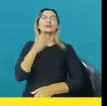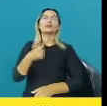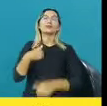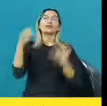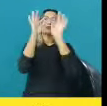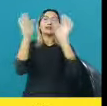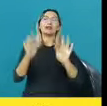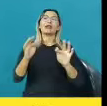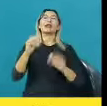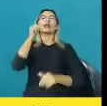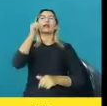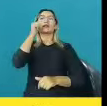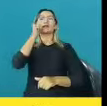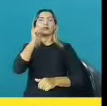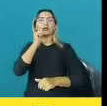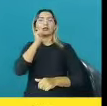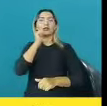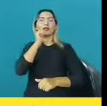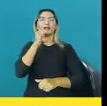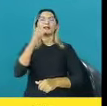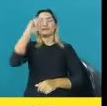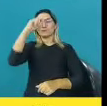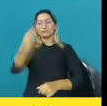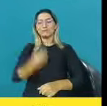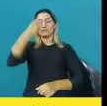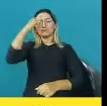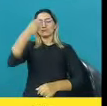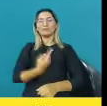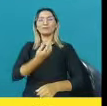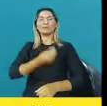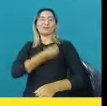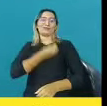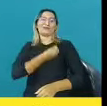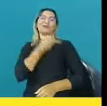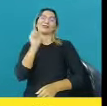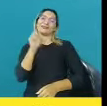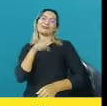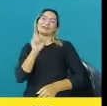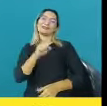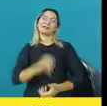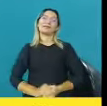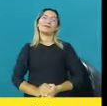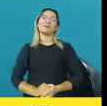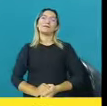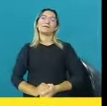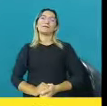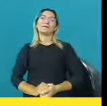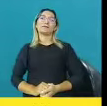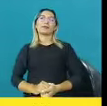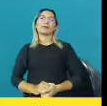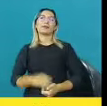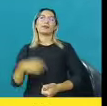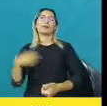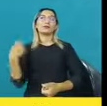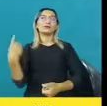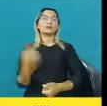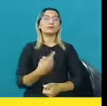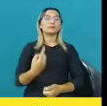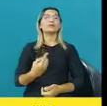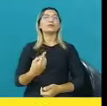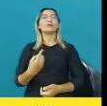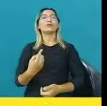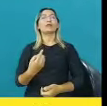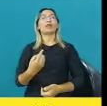na minha vida. E é por isso que a gente tem uma orientação. Eu tenho uma mulher